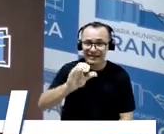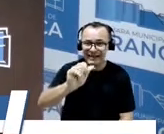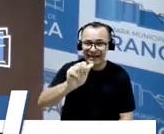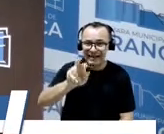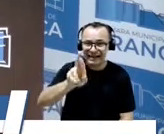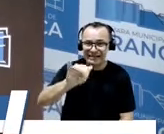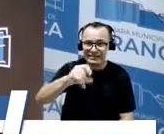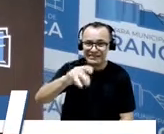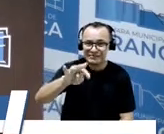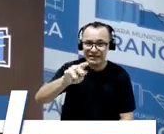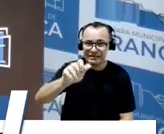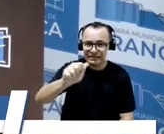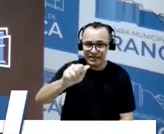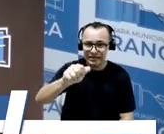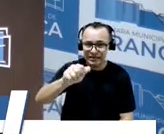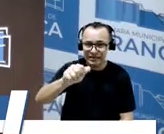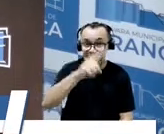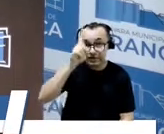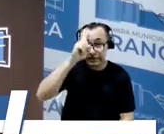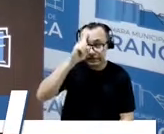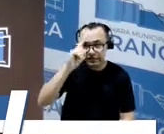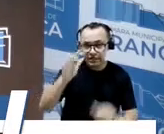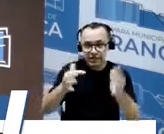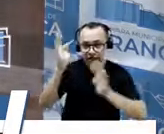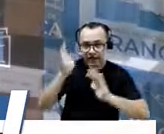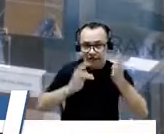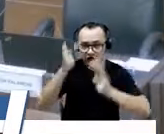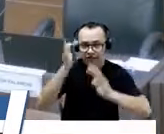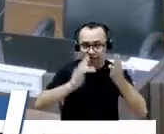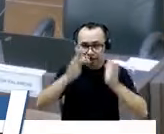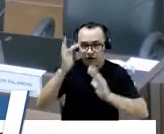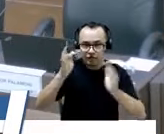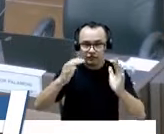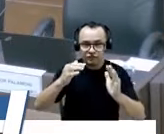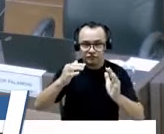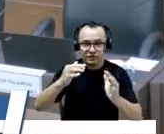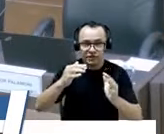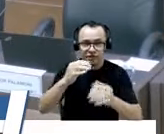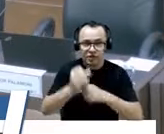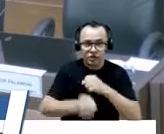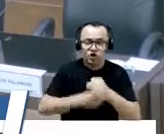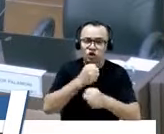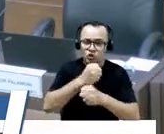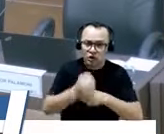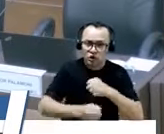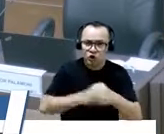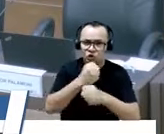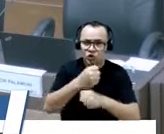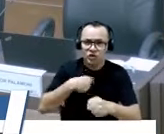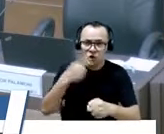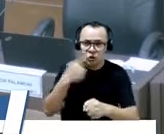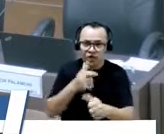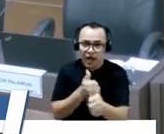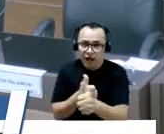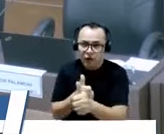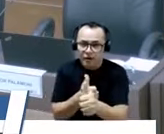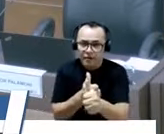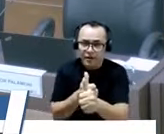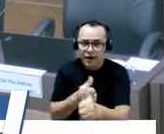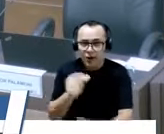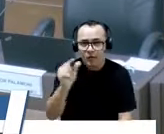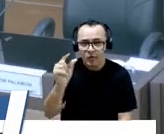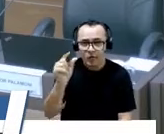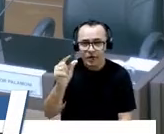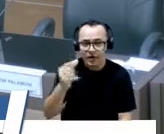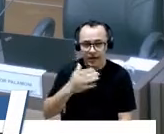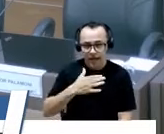que ocorreu nos dias de carnaval. Todos os anos eu consigo acompanhar, um pouquinho, a minha igreja ficou um pouquinho para